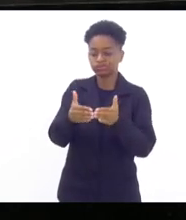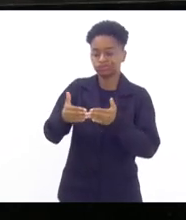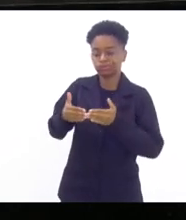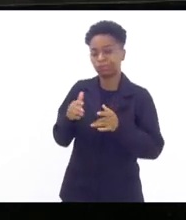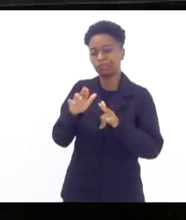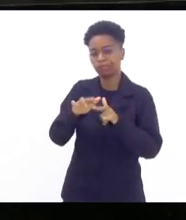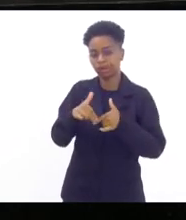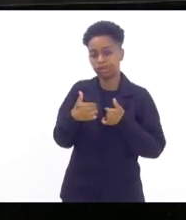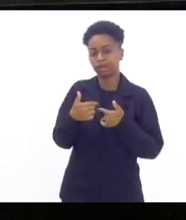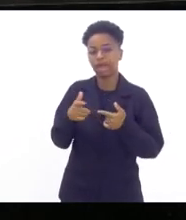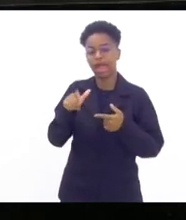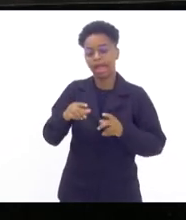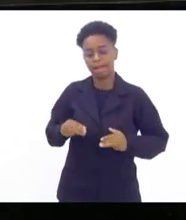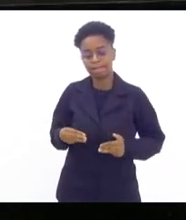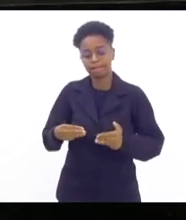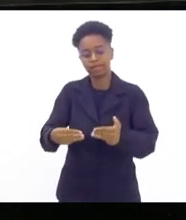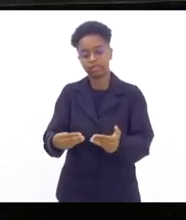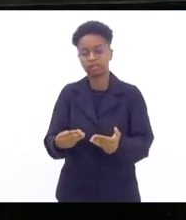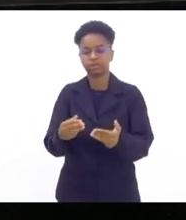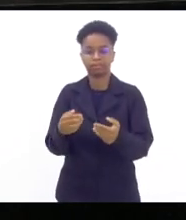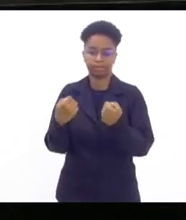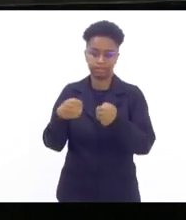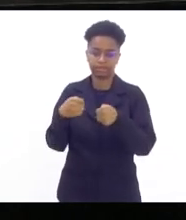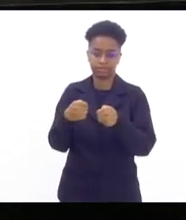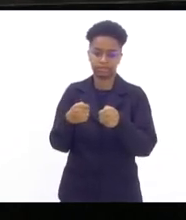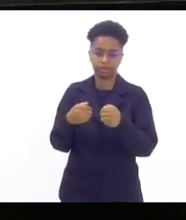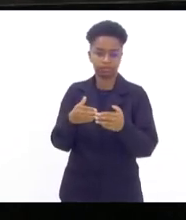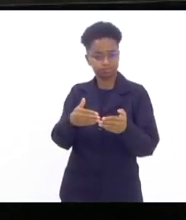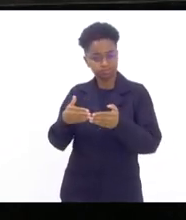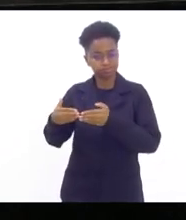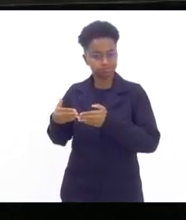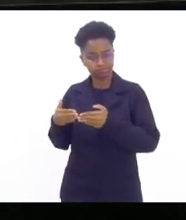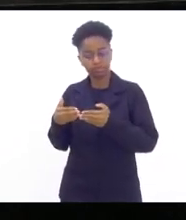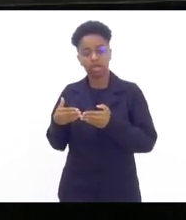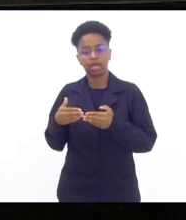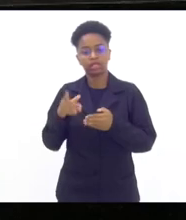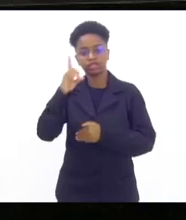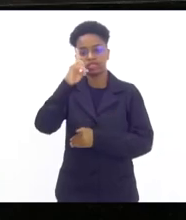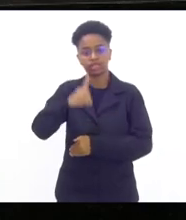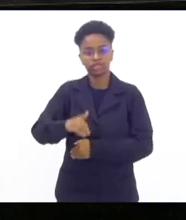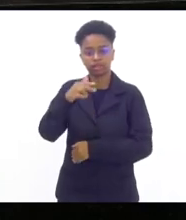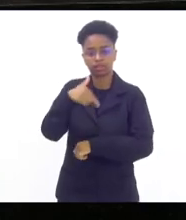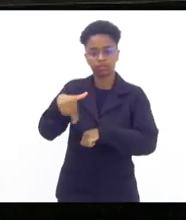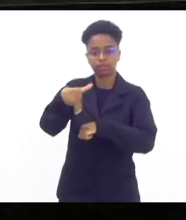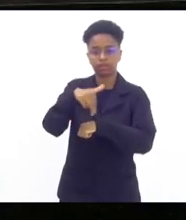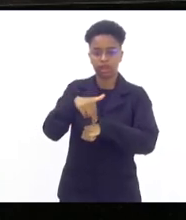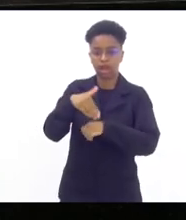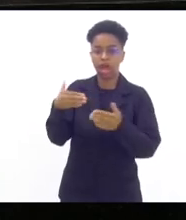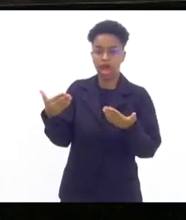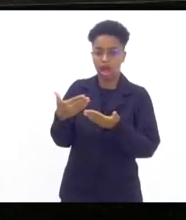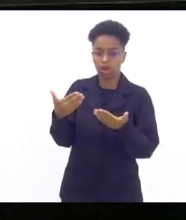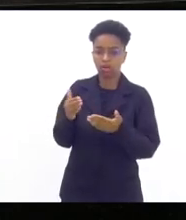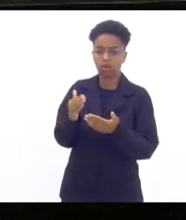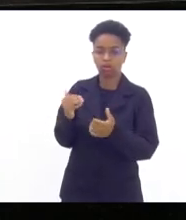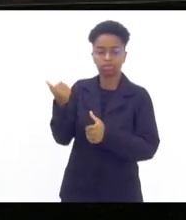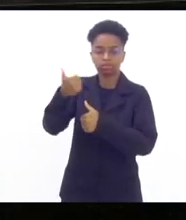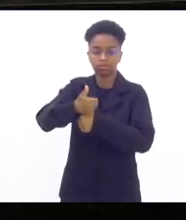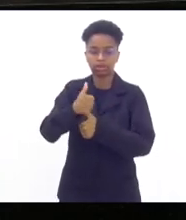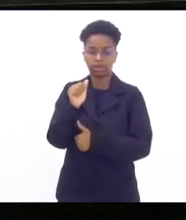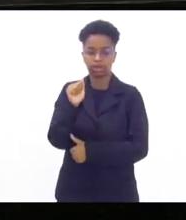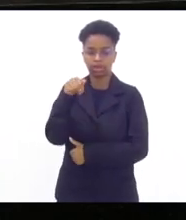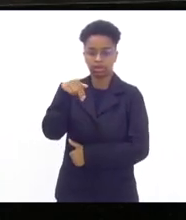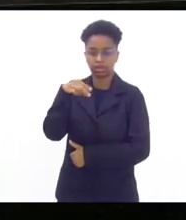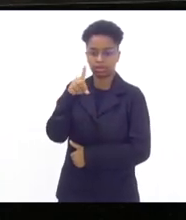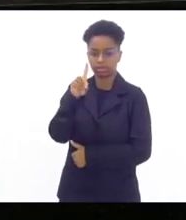ministro se licenciou da direção nacional que hoje é ocupada pelo companheiro André